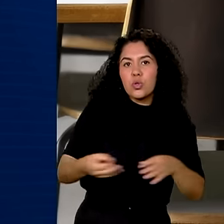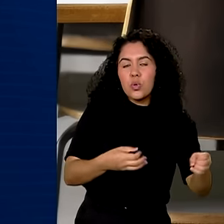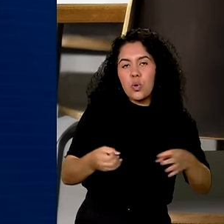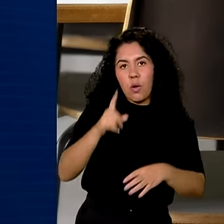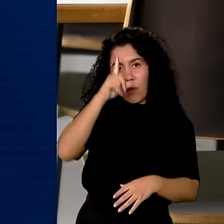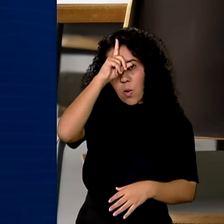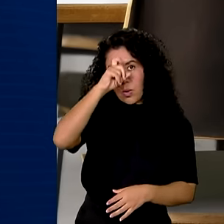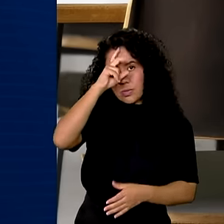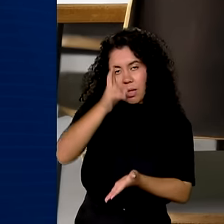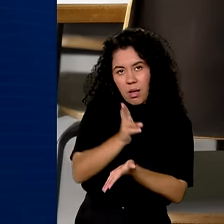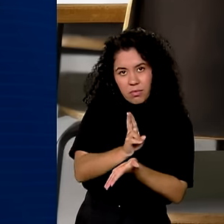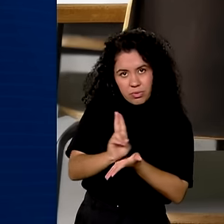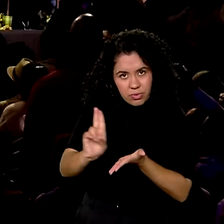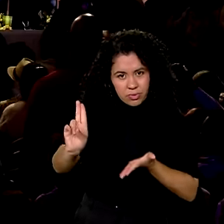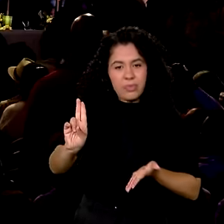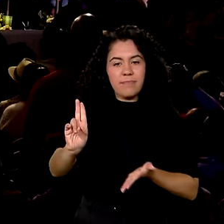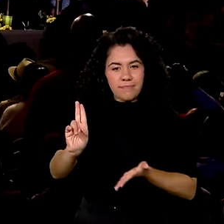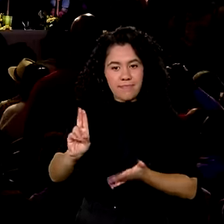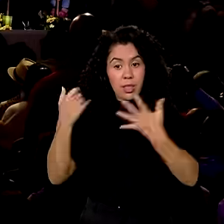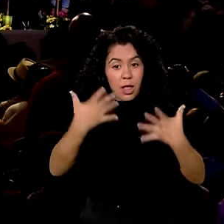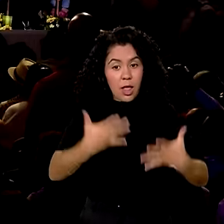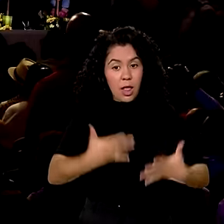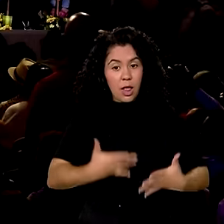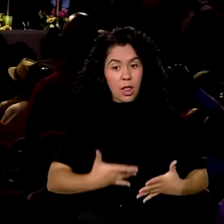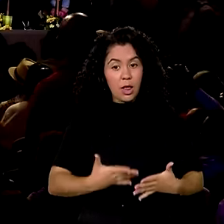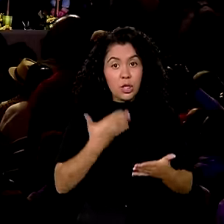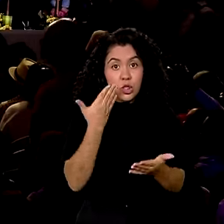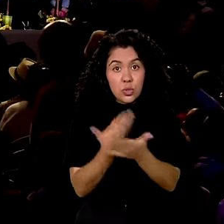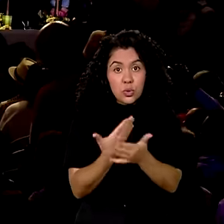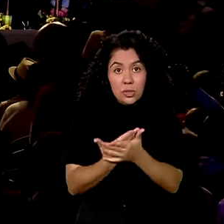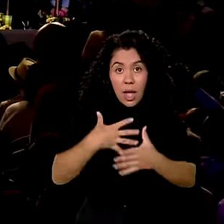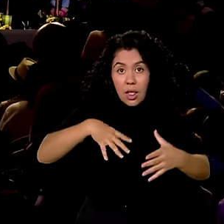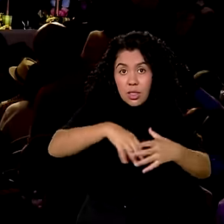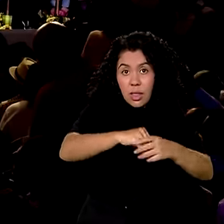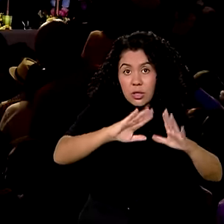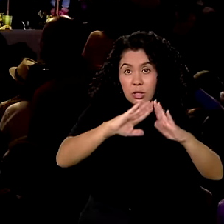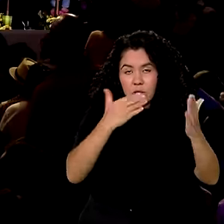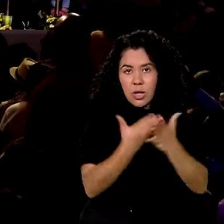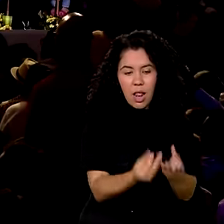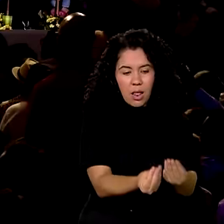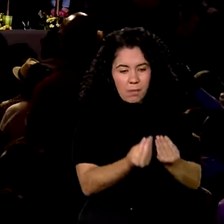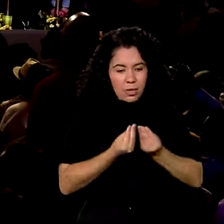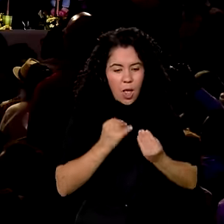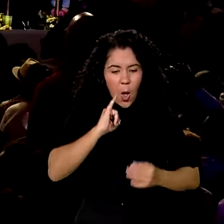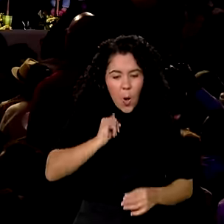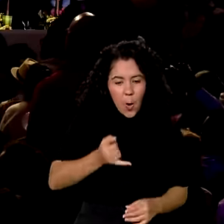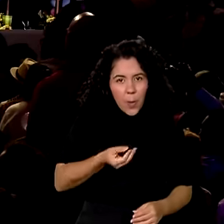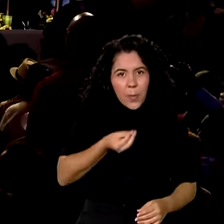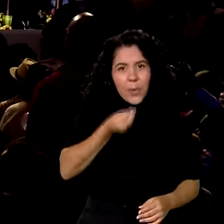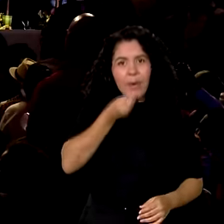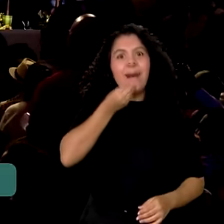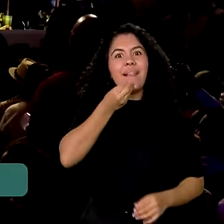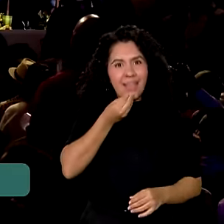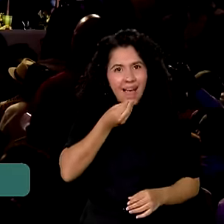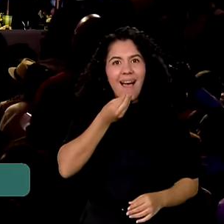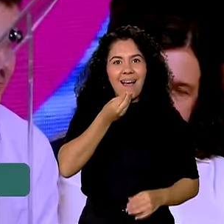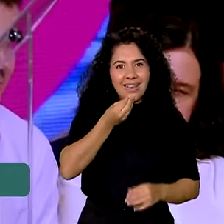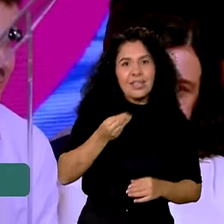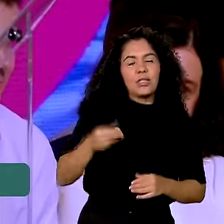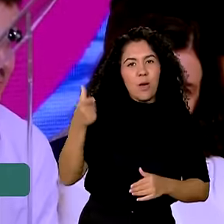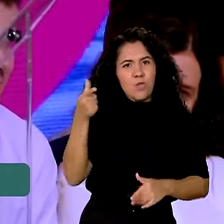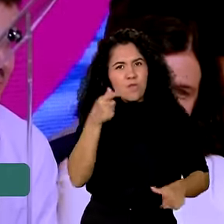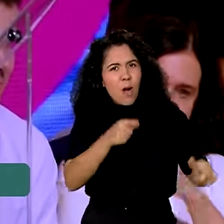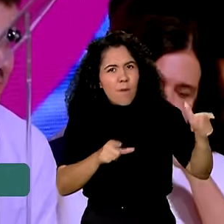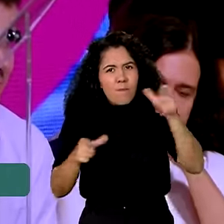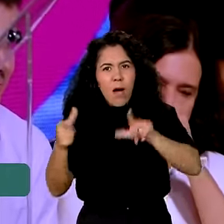hospitais universitários. Estudar a aula que te abre portas e te dá oportunidade de, muitas vezes,